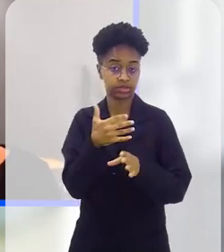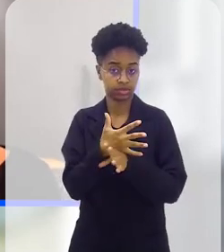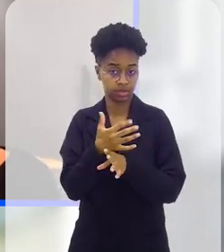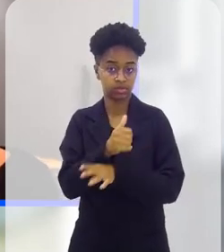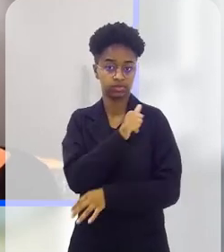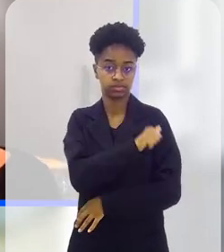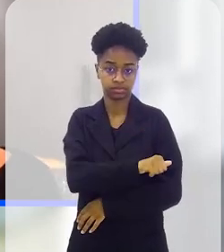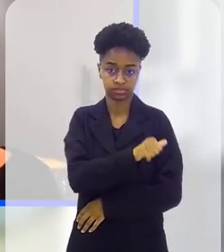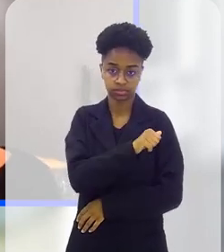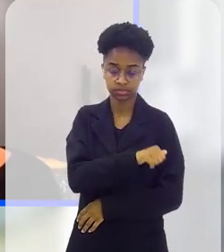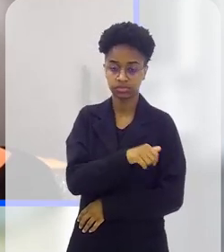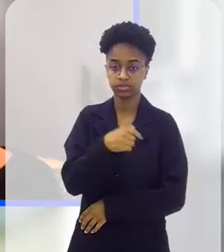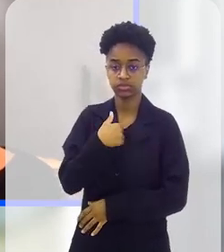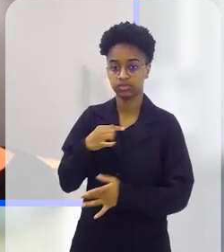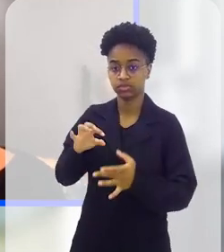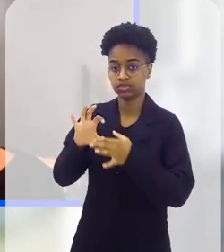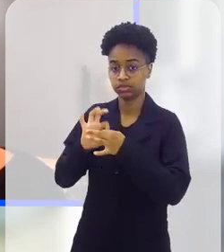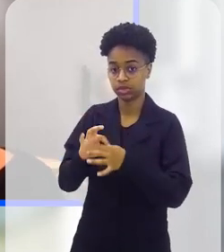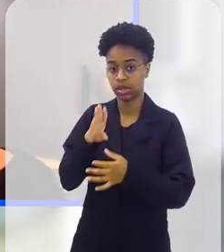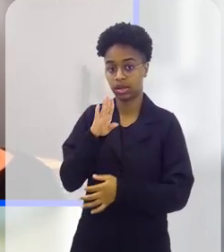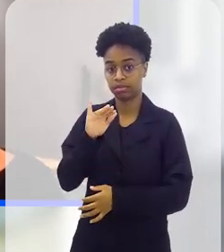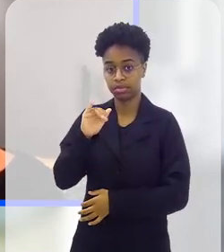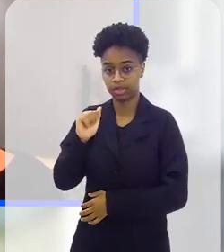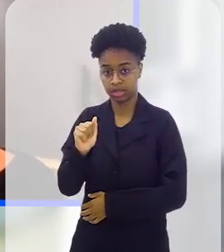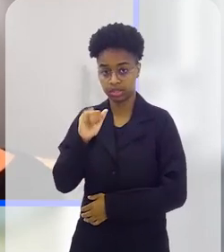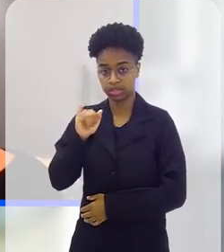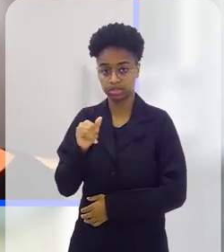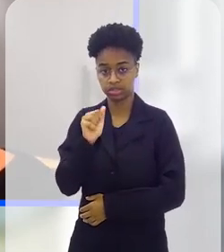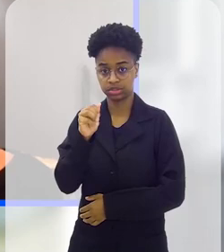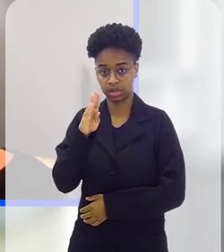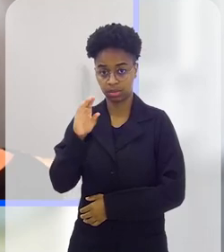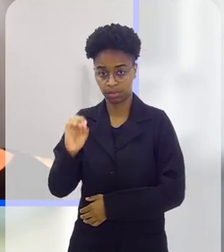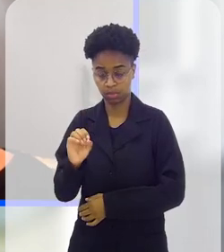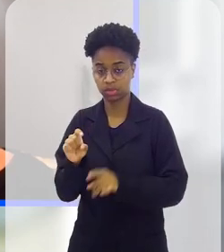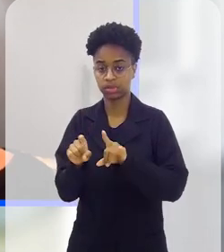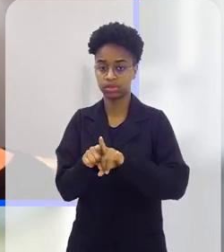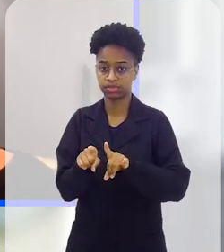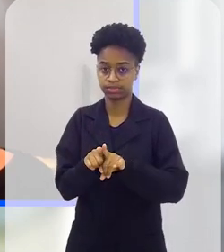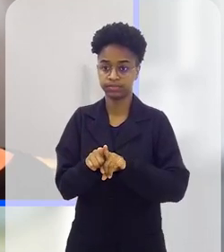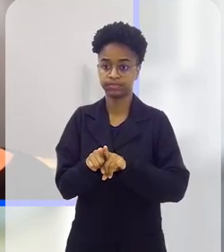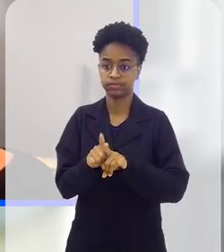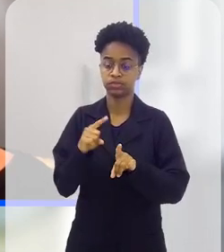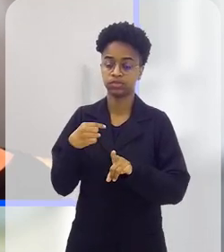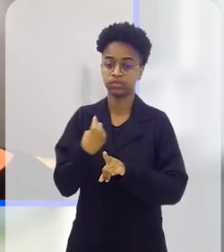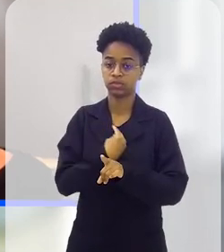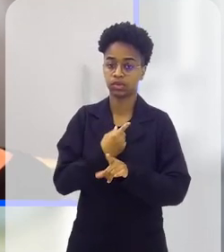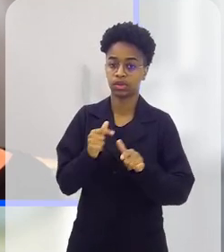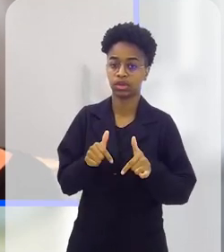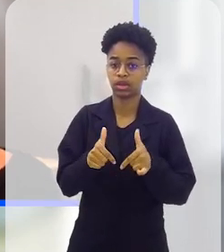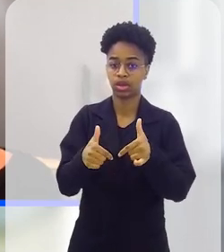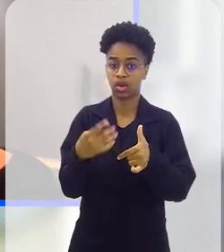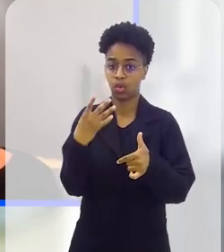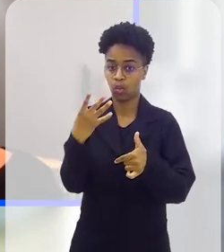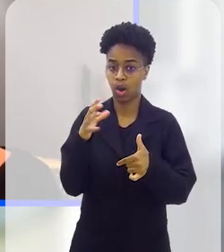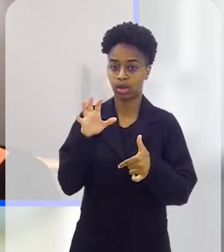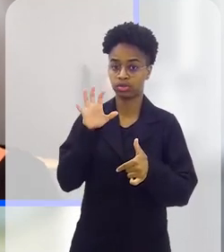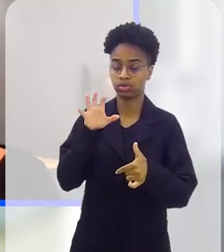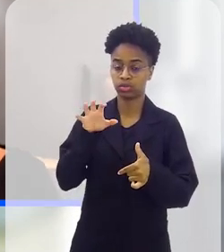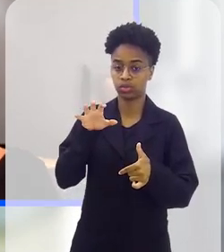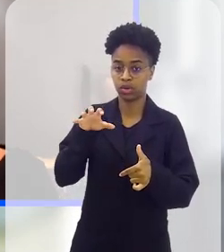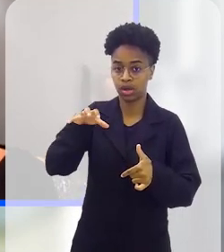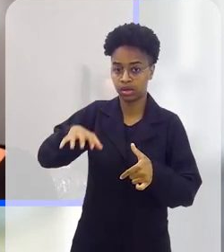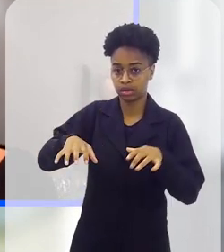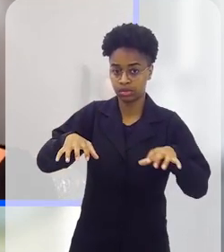Janeiro, na cidade do Rio de Janeiro, eu e minha parceira Bia Jabô, da Casa 38 Maitá, a gente atuou em quatro